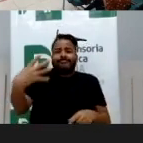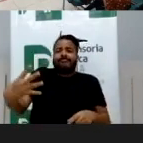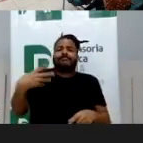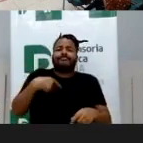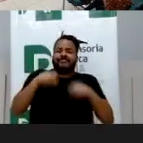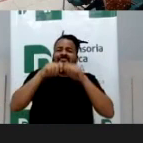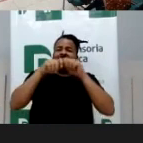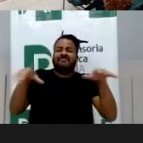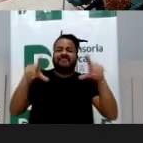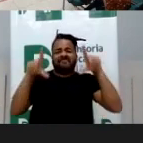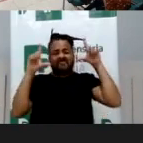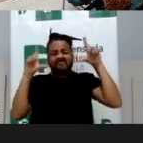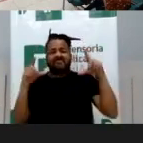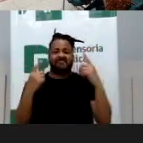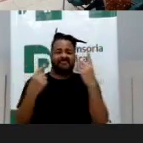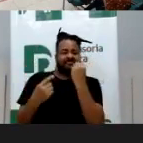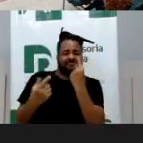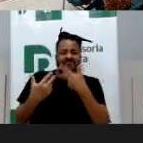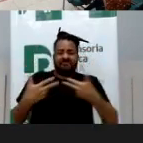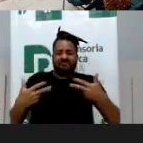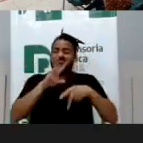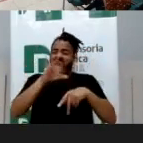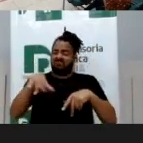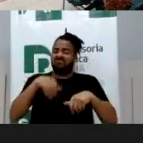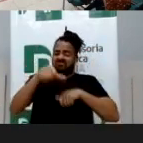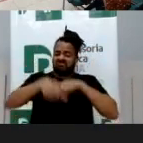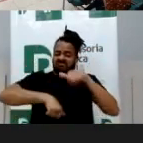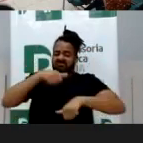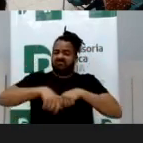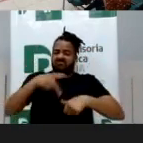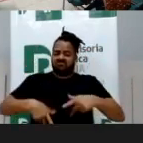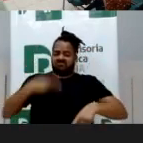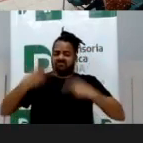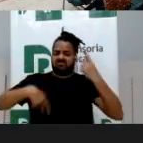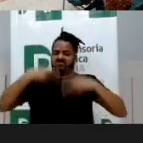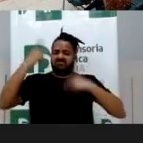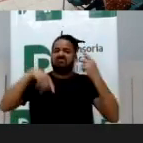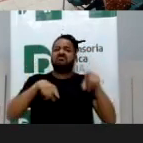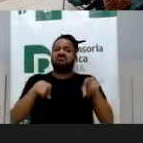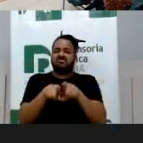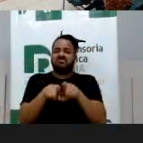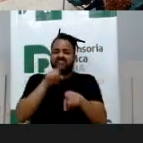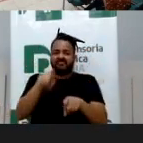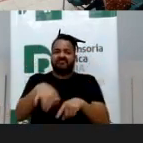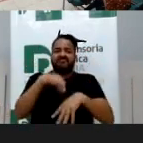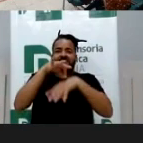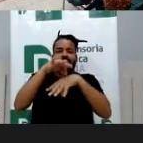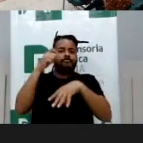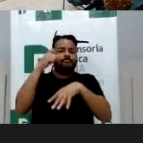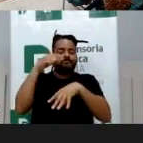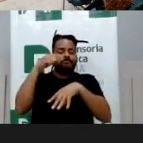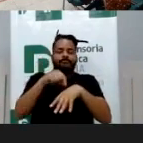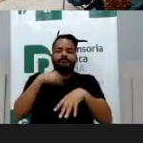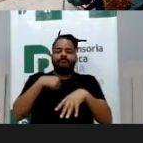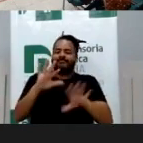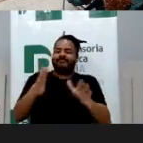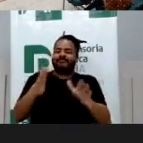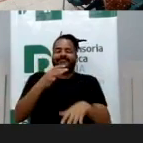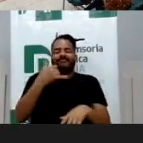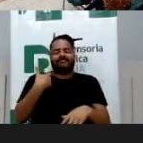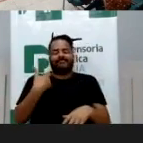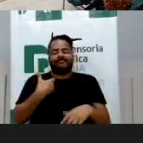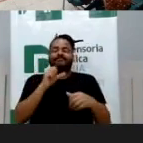fotos, imagens, e que vai passar por transformações corporais, físicas, né? Nos 8, 10 anos,